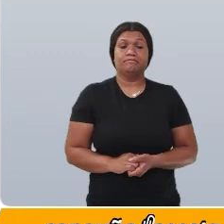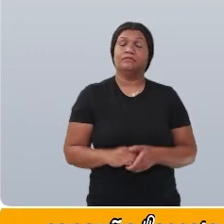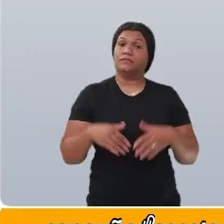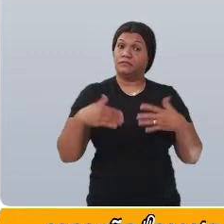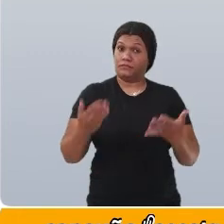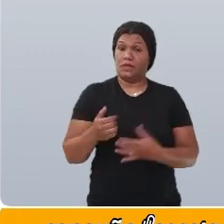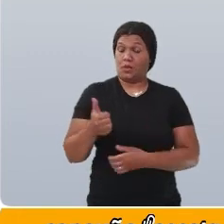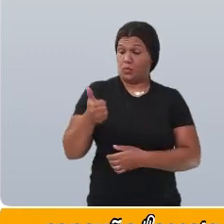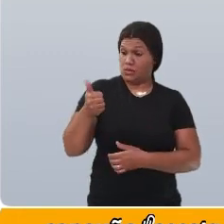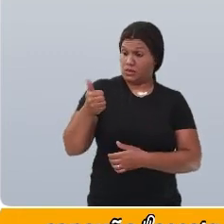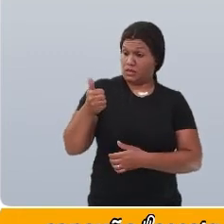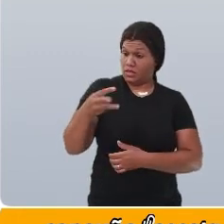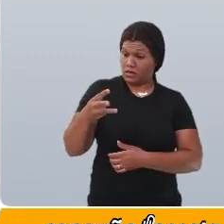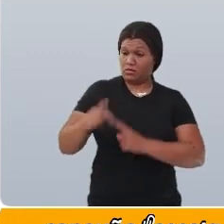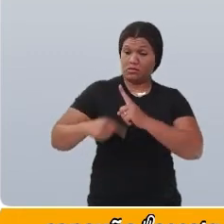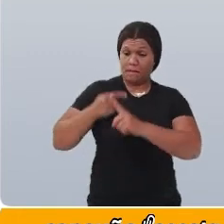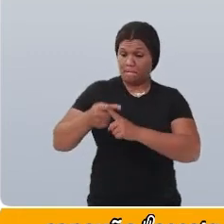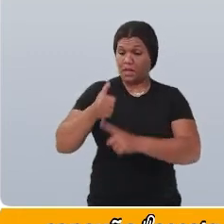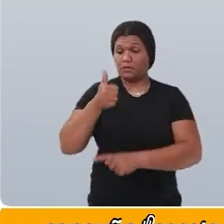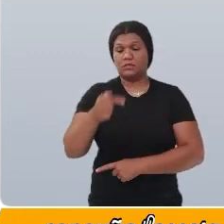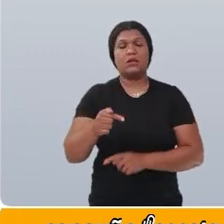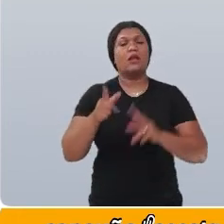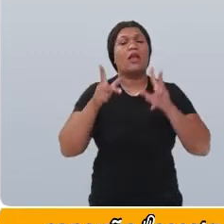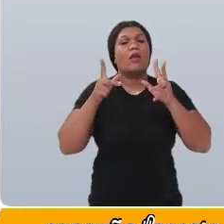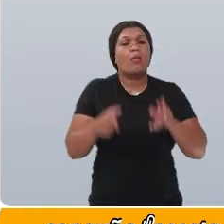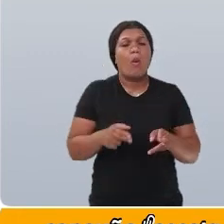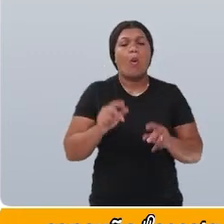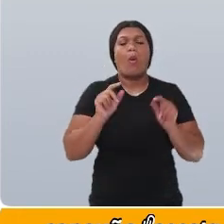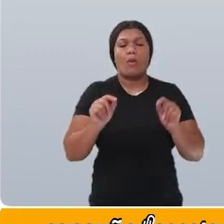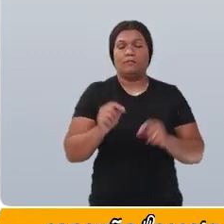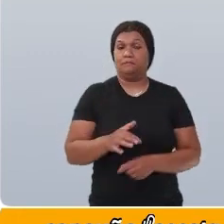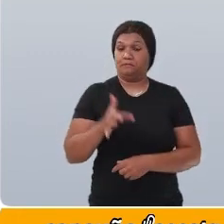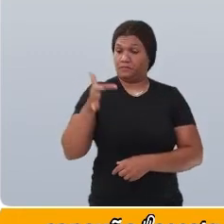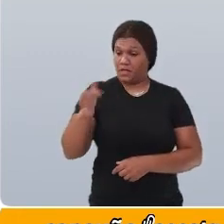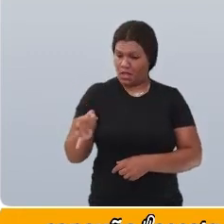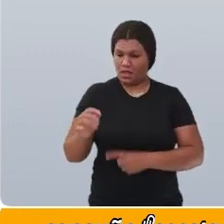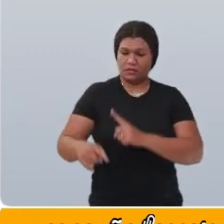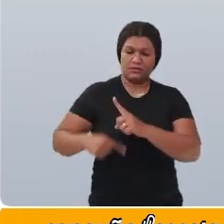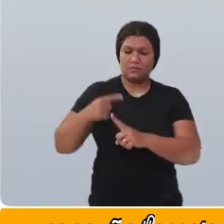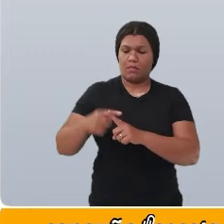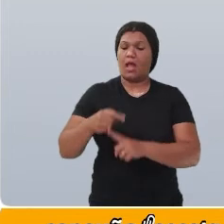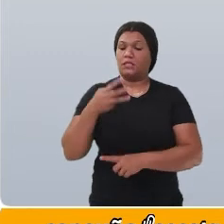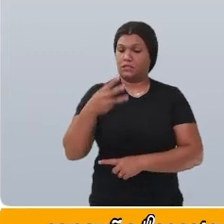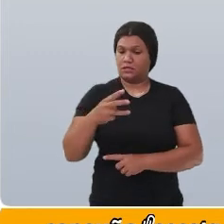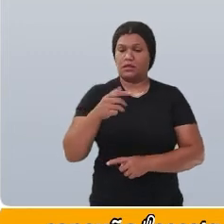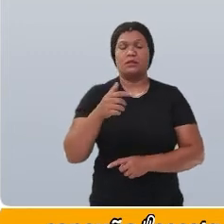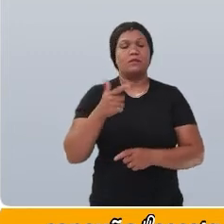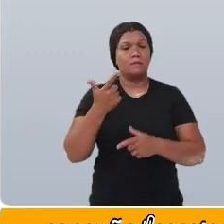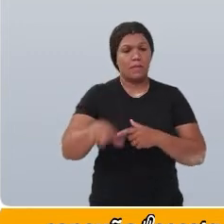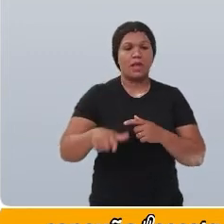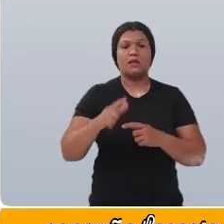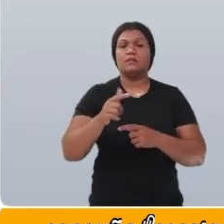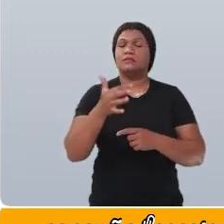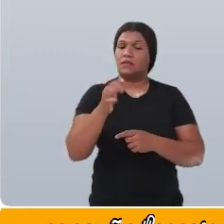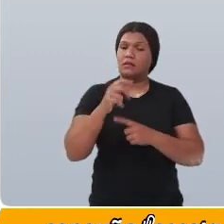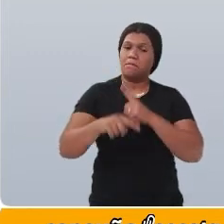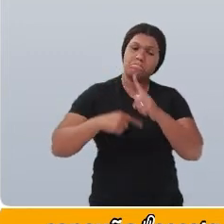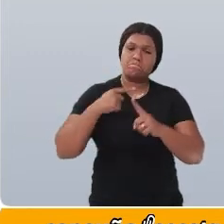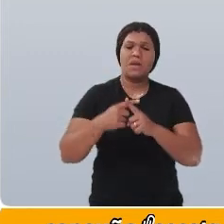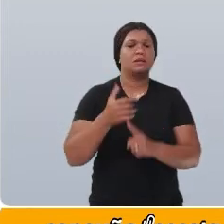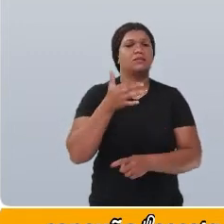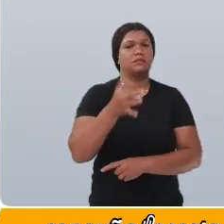13 mais 17 é o mesmo que 10 mais 3 mais 10 mais 7.